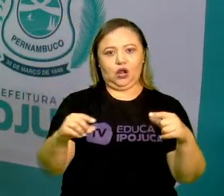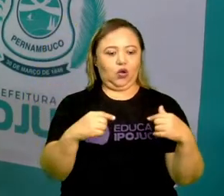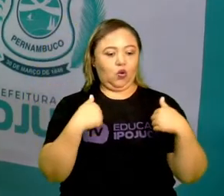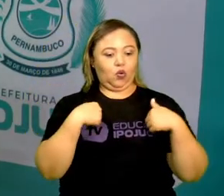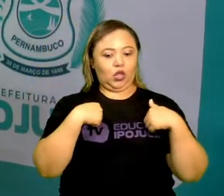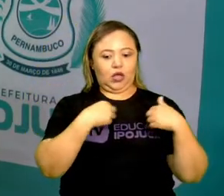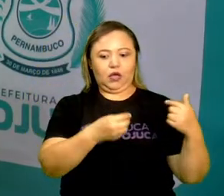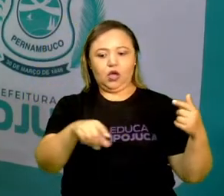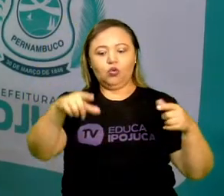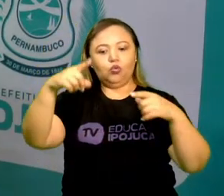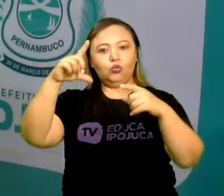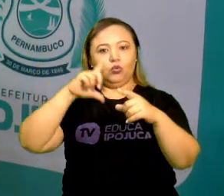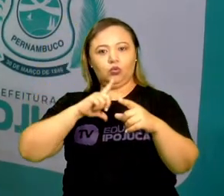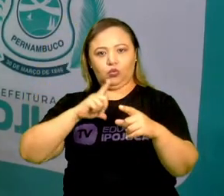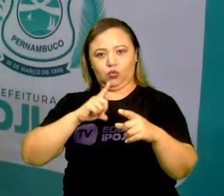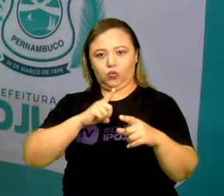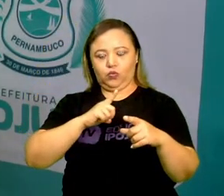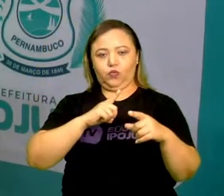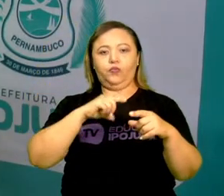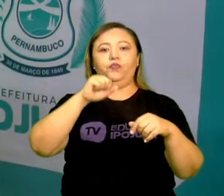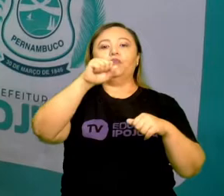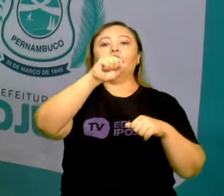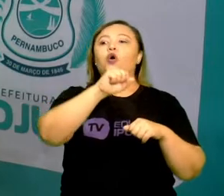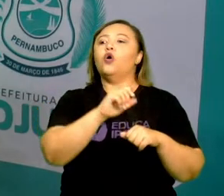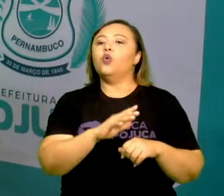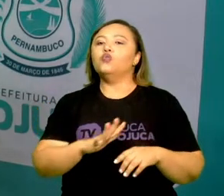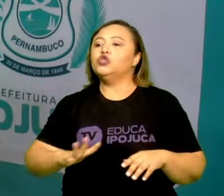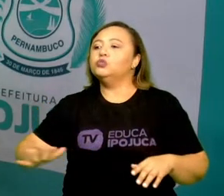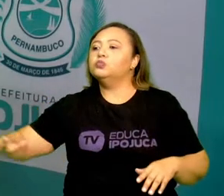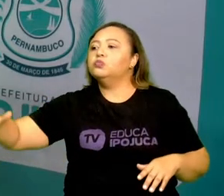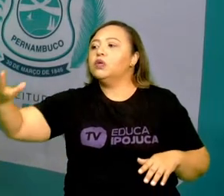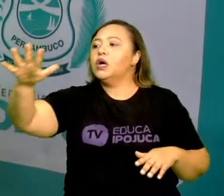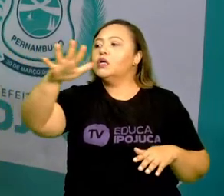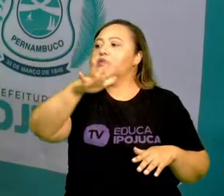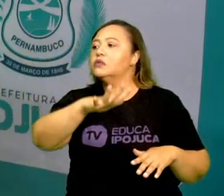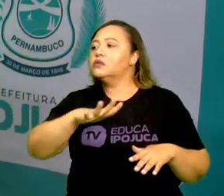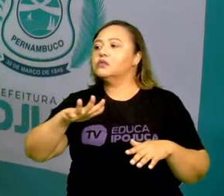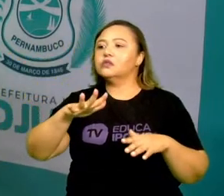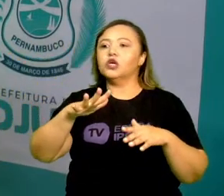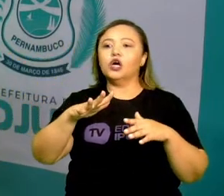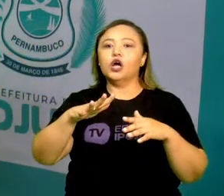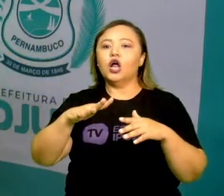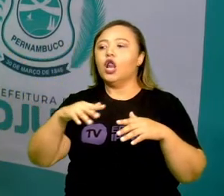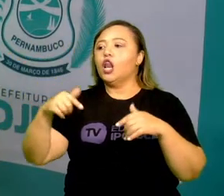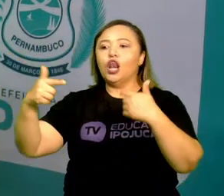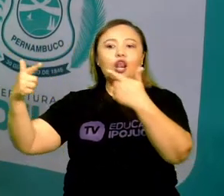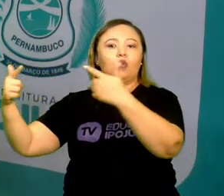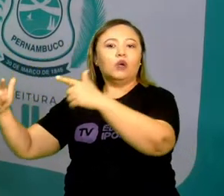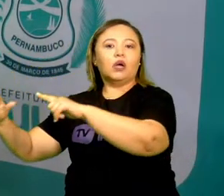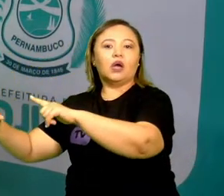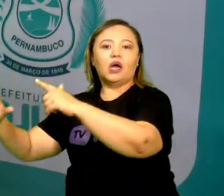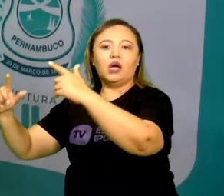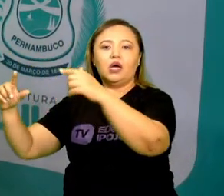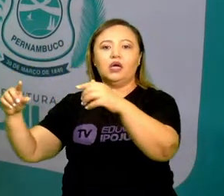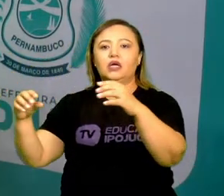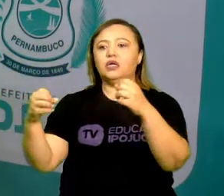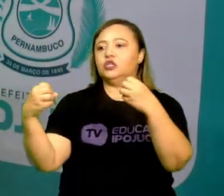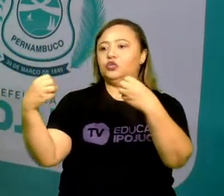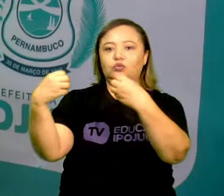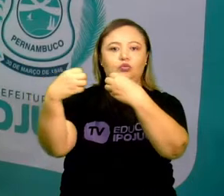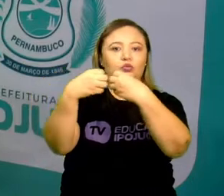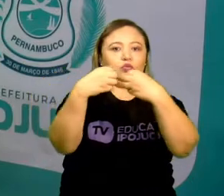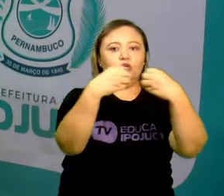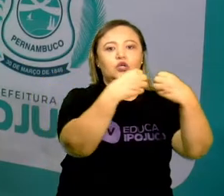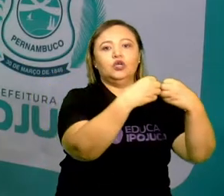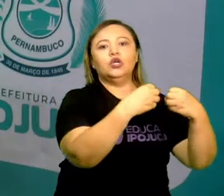que é localização, o é localização espacial, quais os modos que eu tenho para me localizar, quais os aparelhos que eu posso